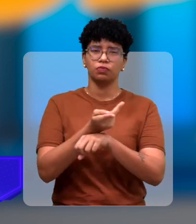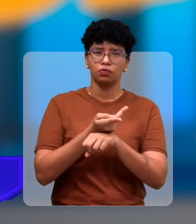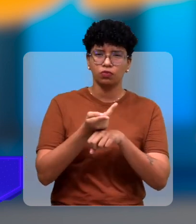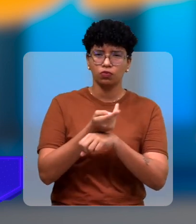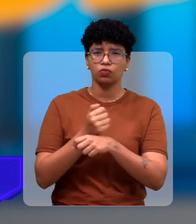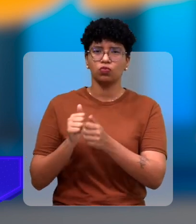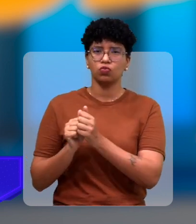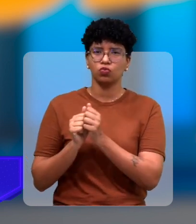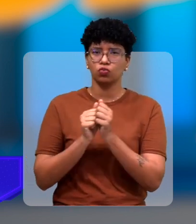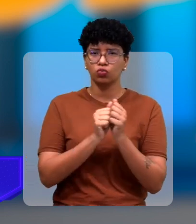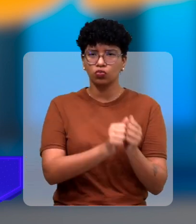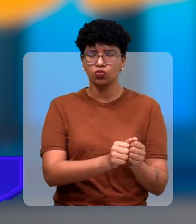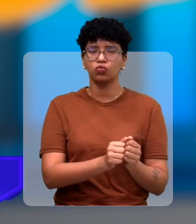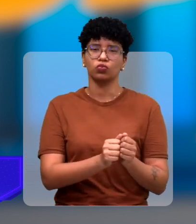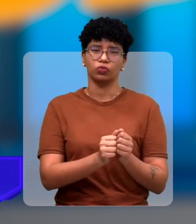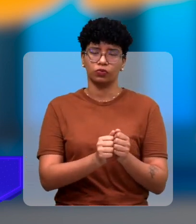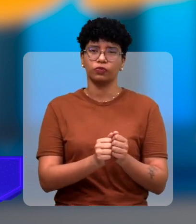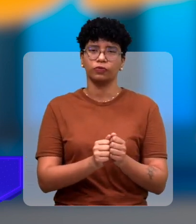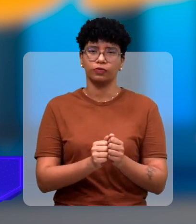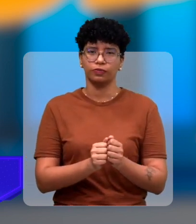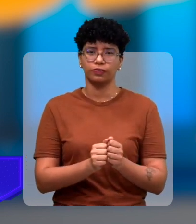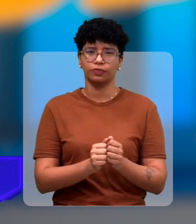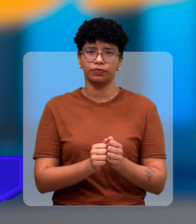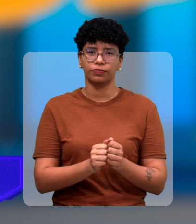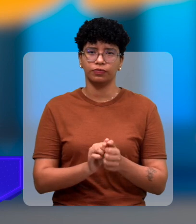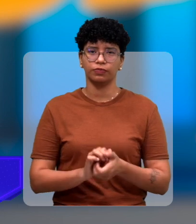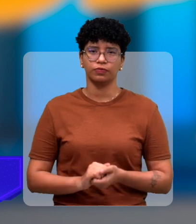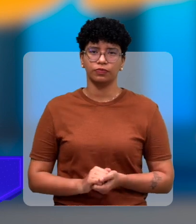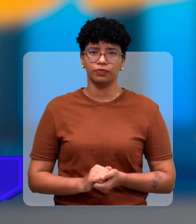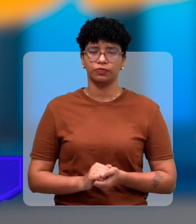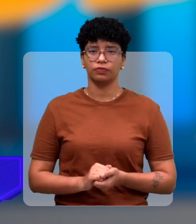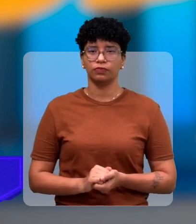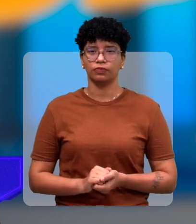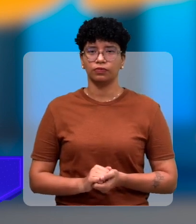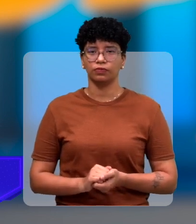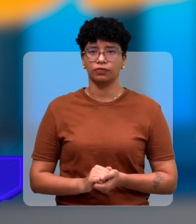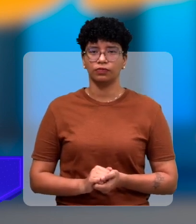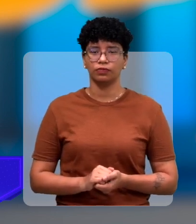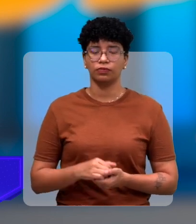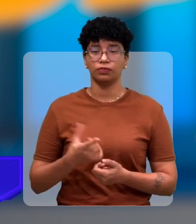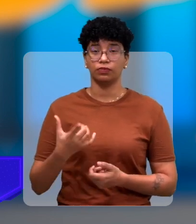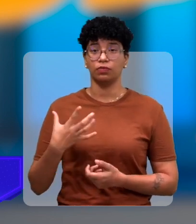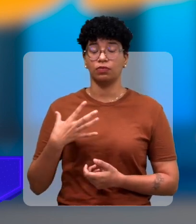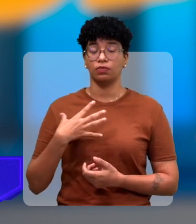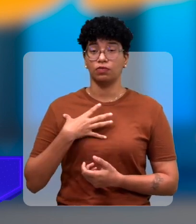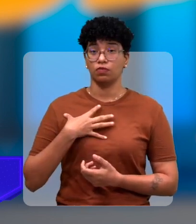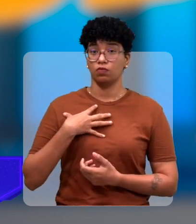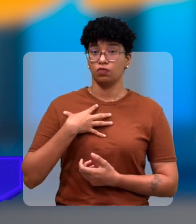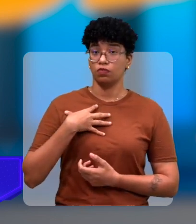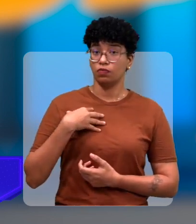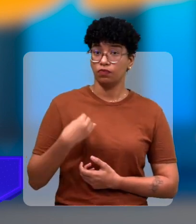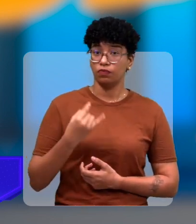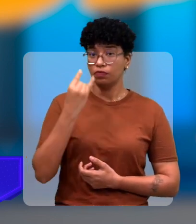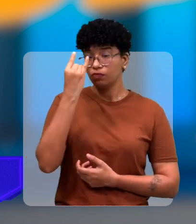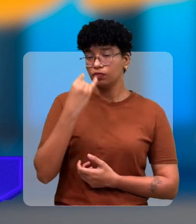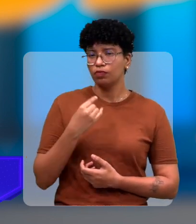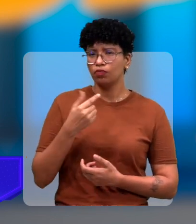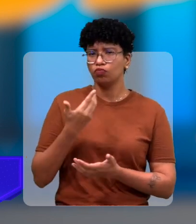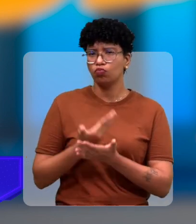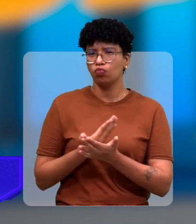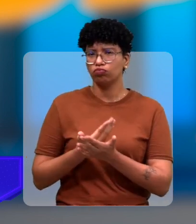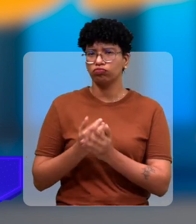procurou, me procurou para a gente fundar a entidade. Inspirado em já ter a minha filha cega